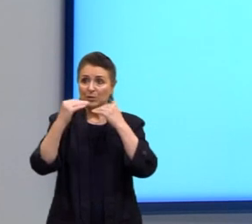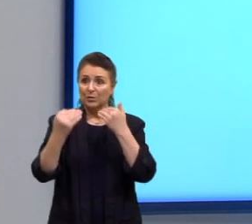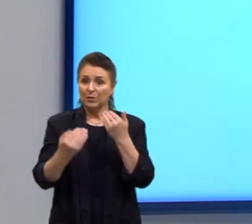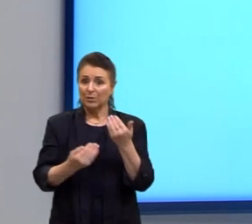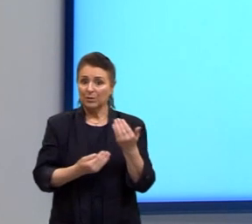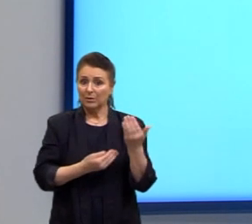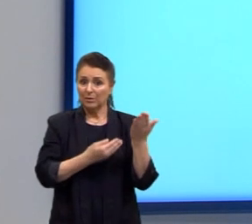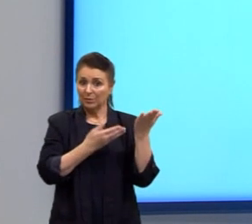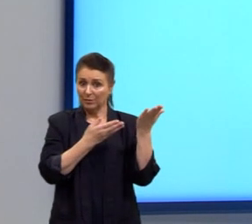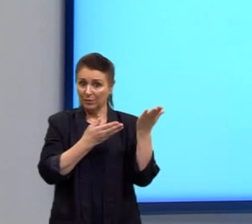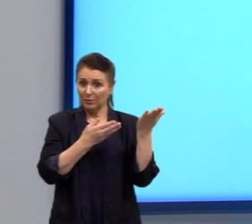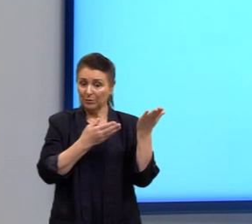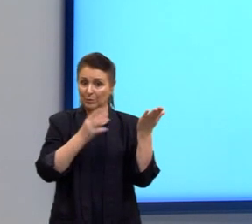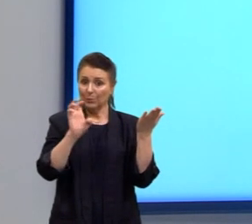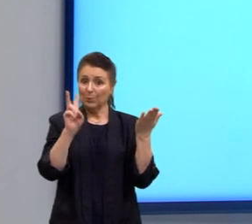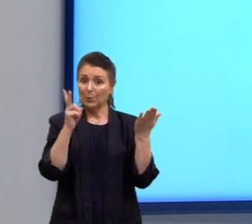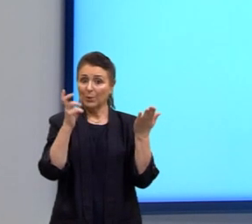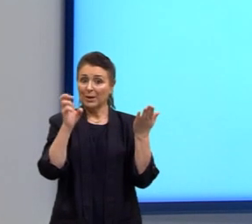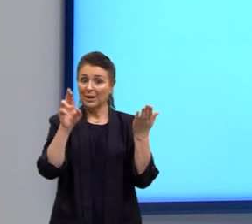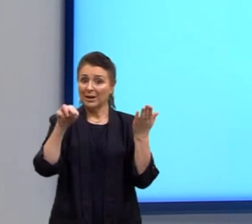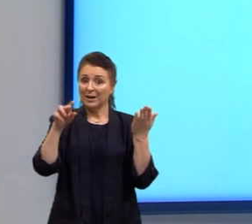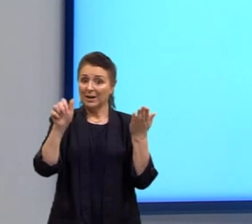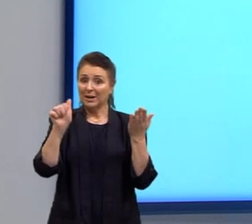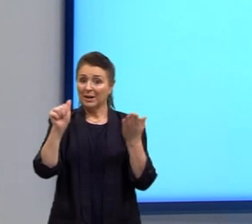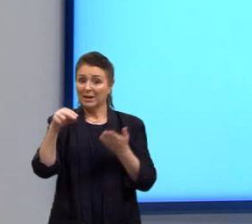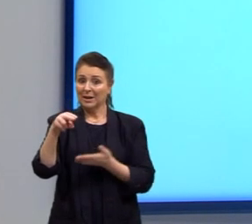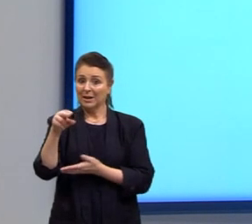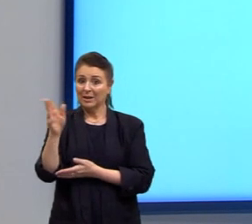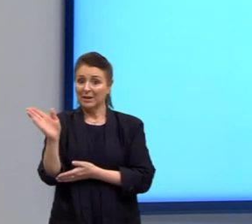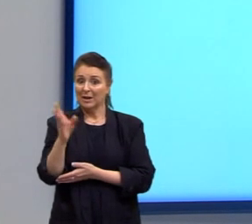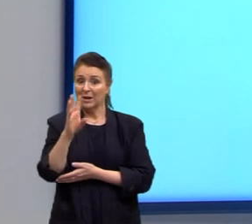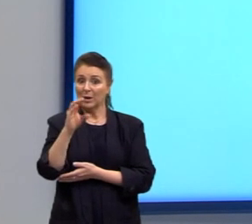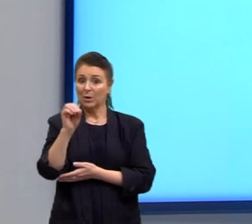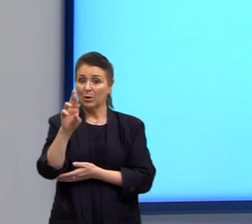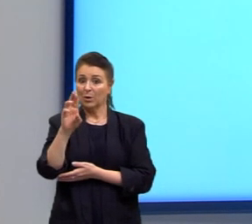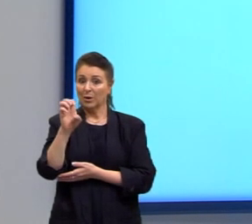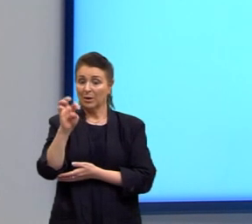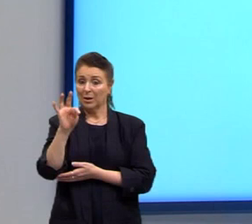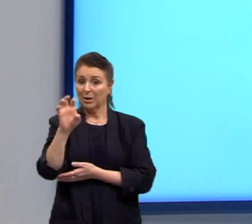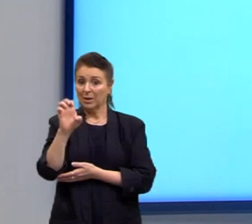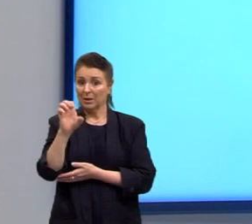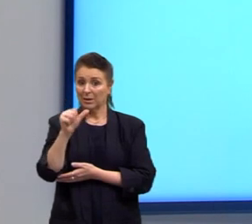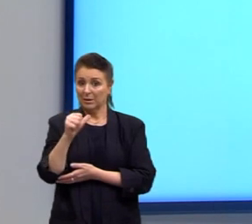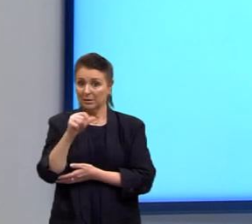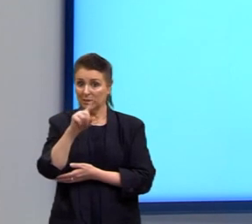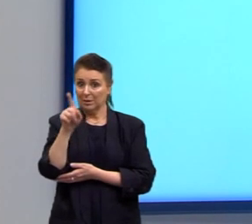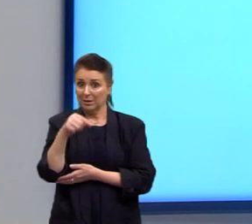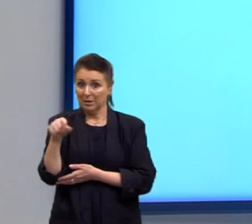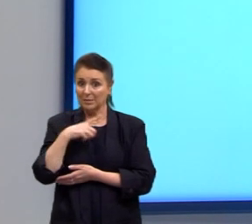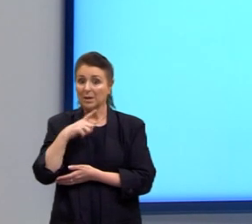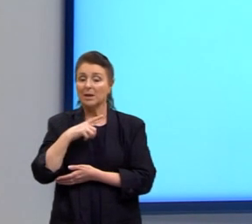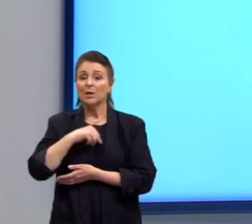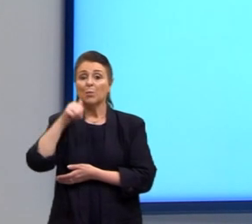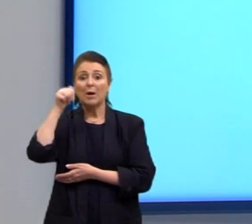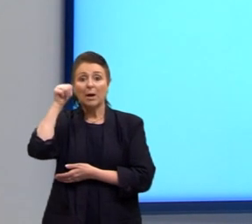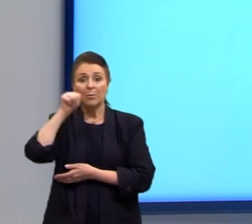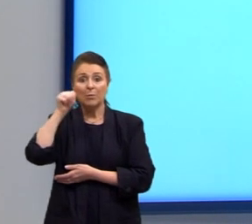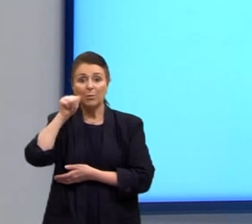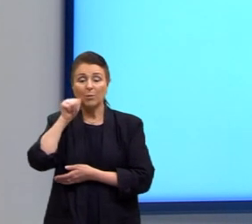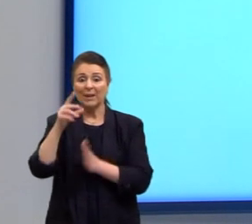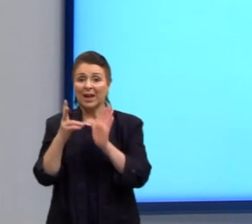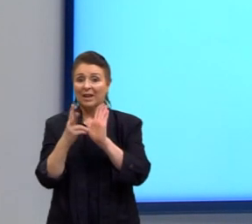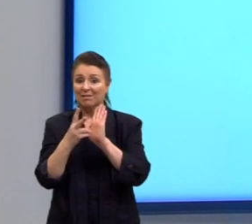de Malintin, que é uma índia que foi escrava, amante, intérprete de Hernan Cortes e que,